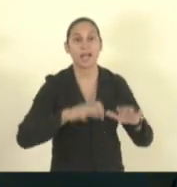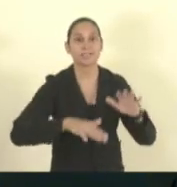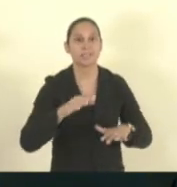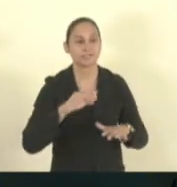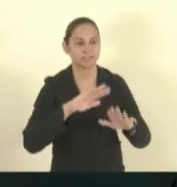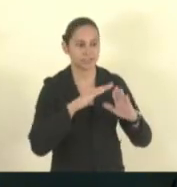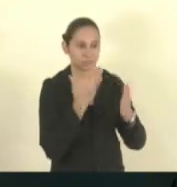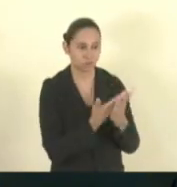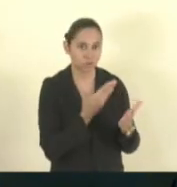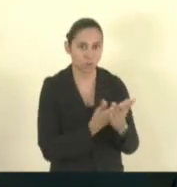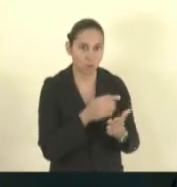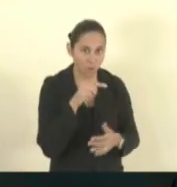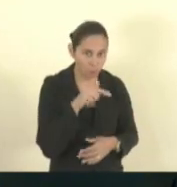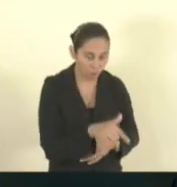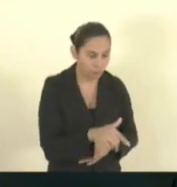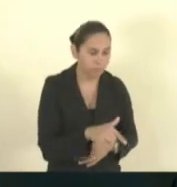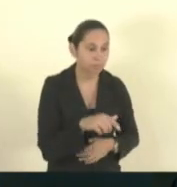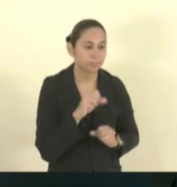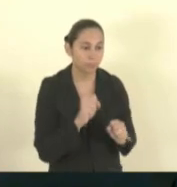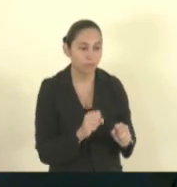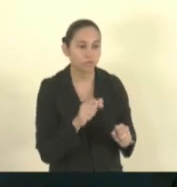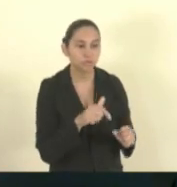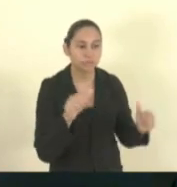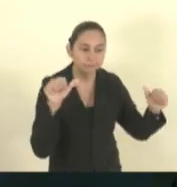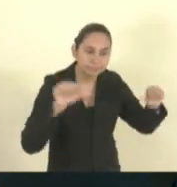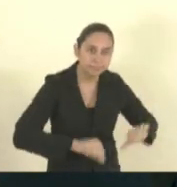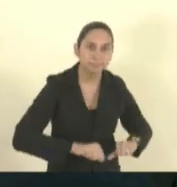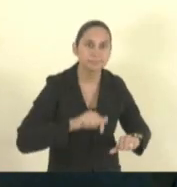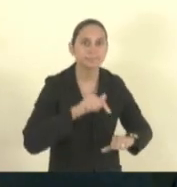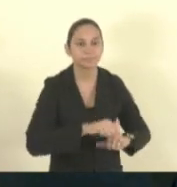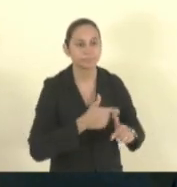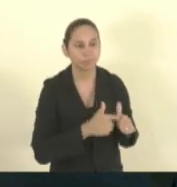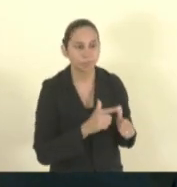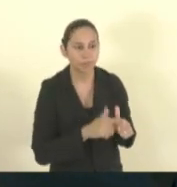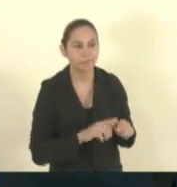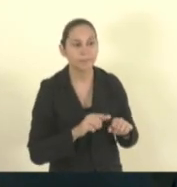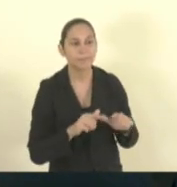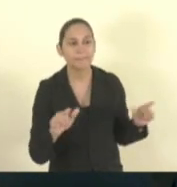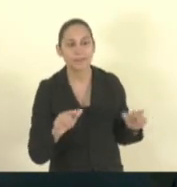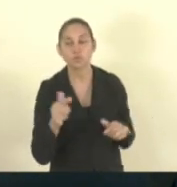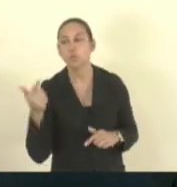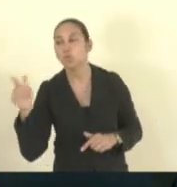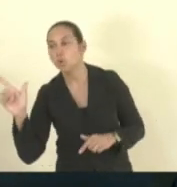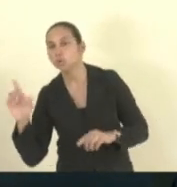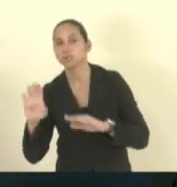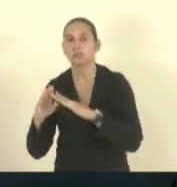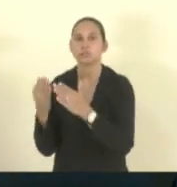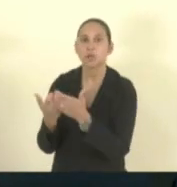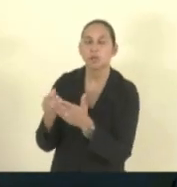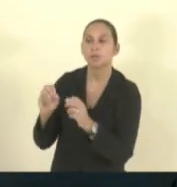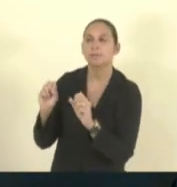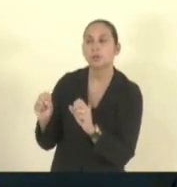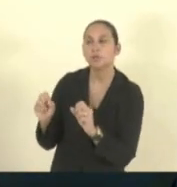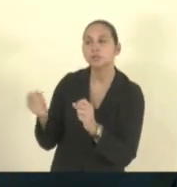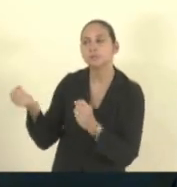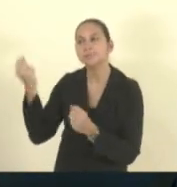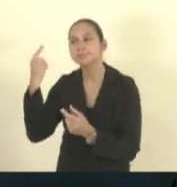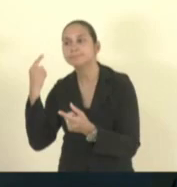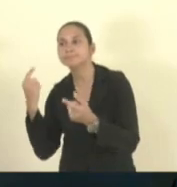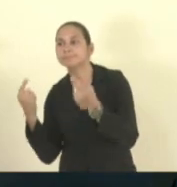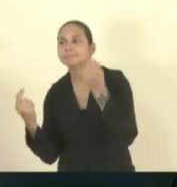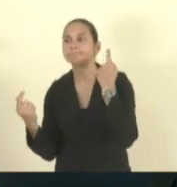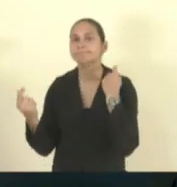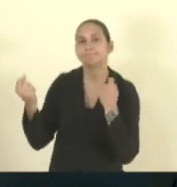crônico do problema daquela escola mas no outro pode ser um caso isolado então assim eu acho que a gente precisava melhorar os métodos de